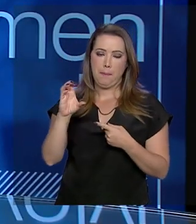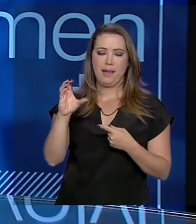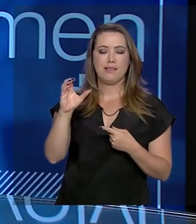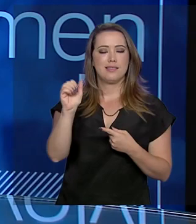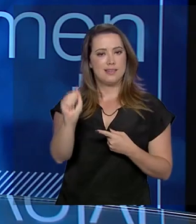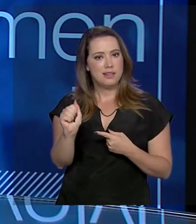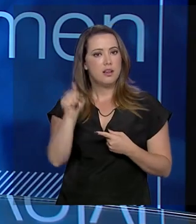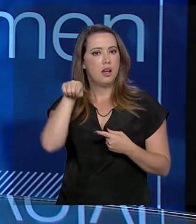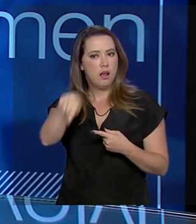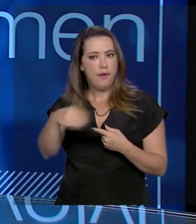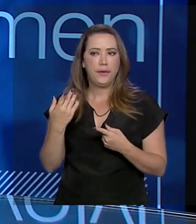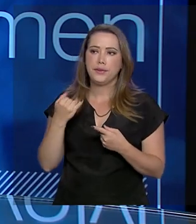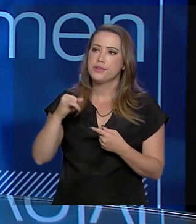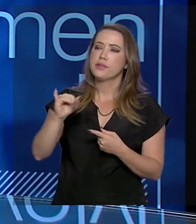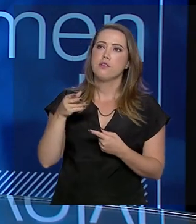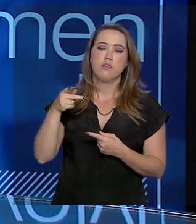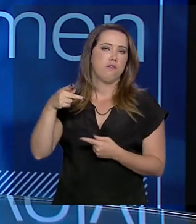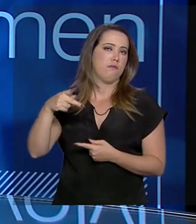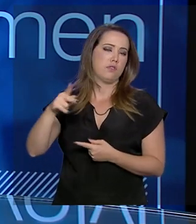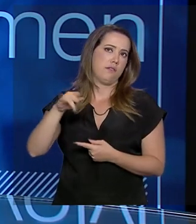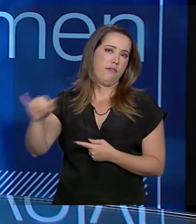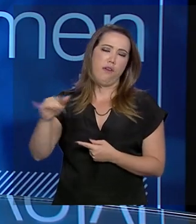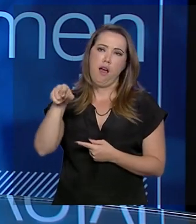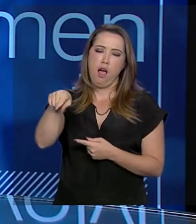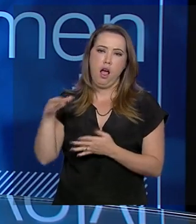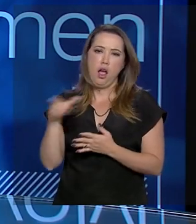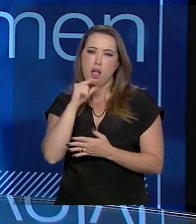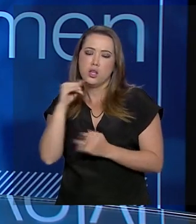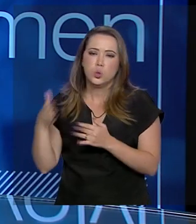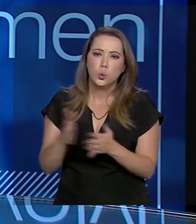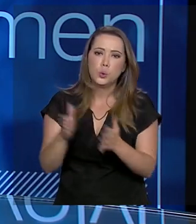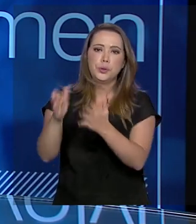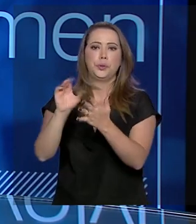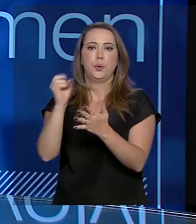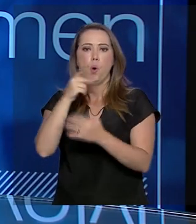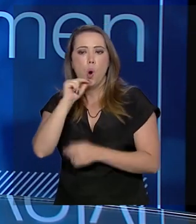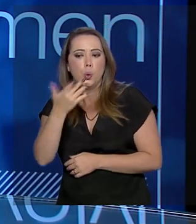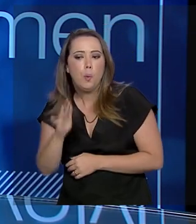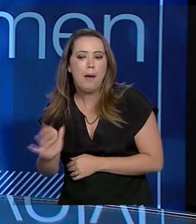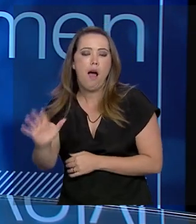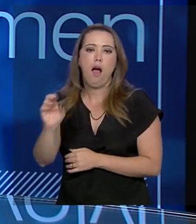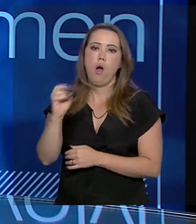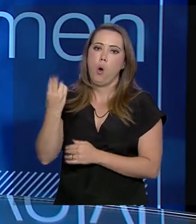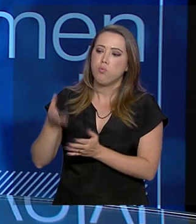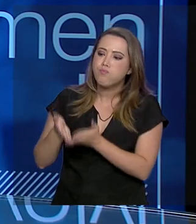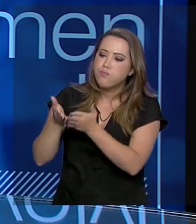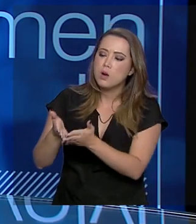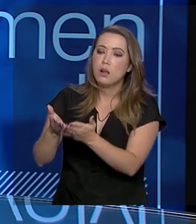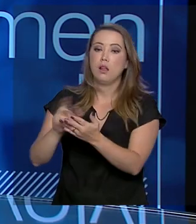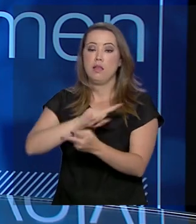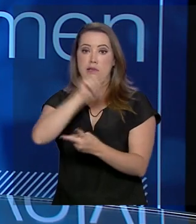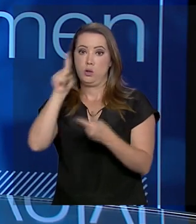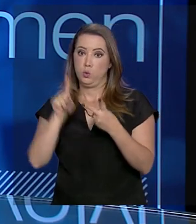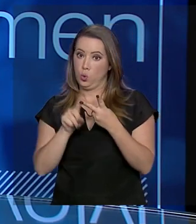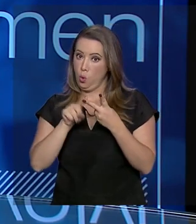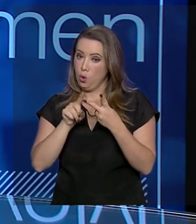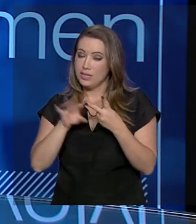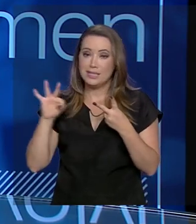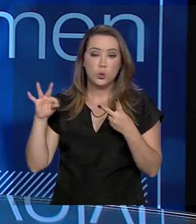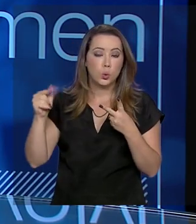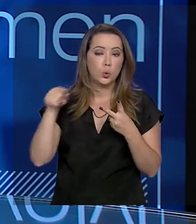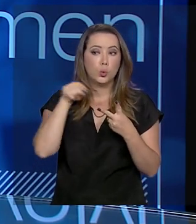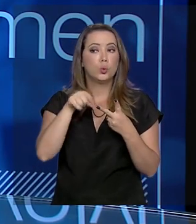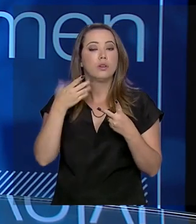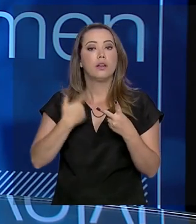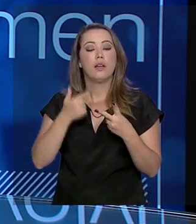ou seja, se você vai pescar num rio, ou vai pescar no mar, pescar com barcos, é a pesca. E a aquicultura é tudo que